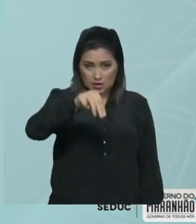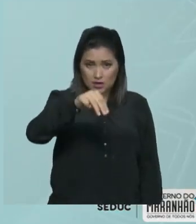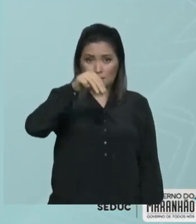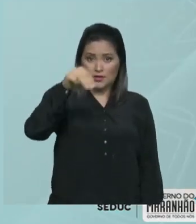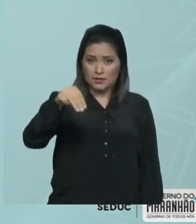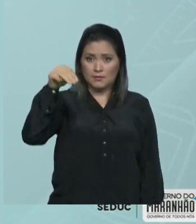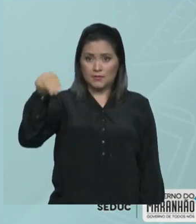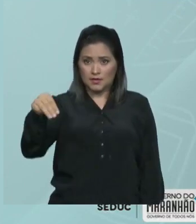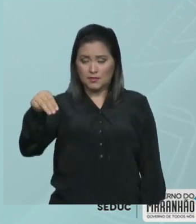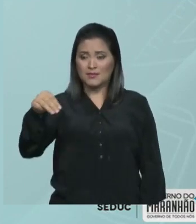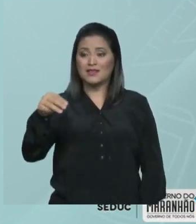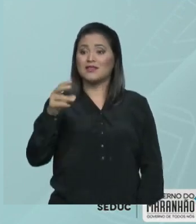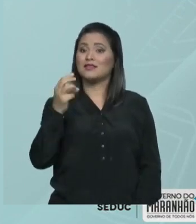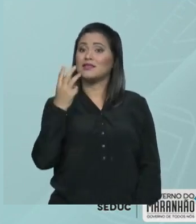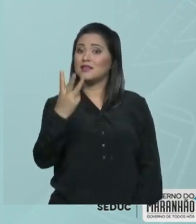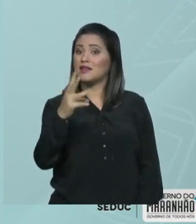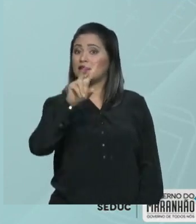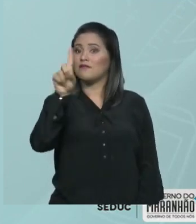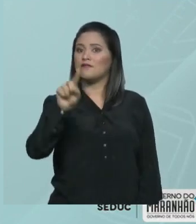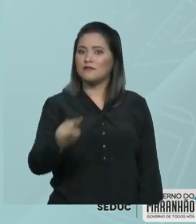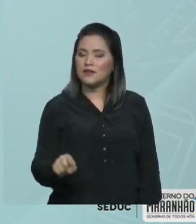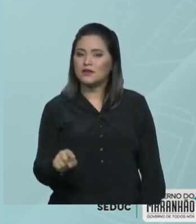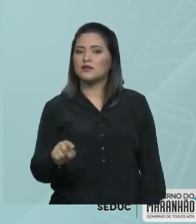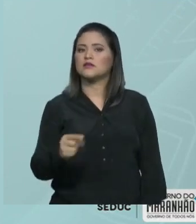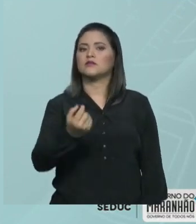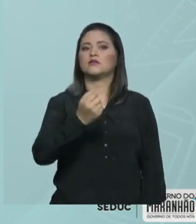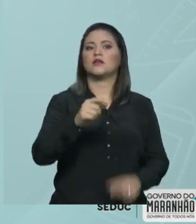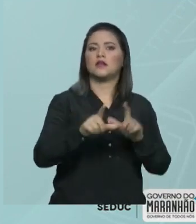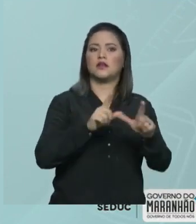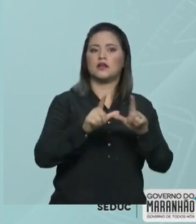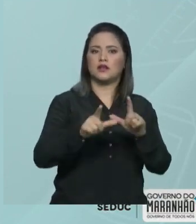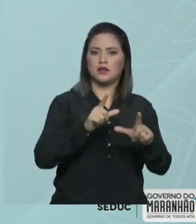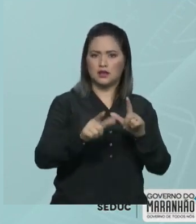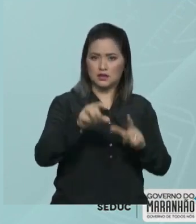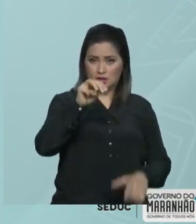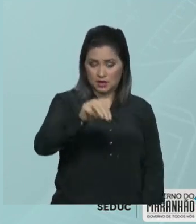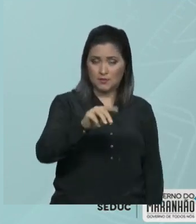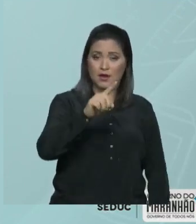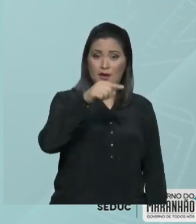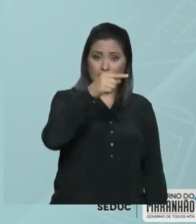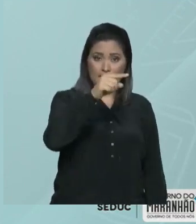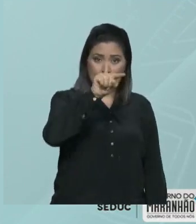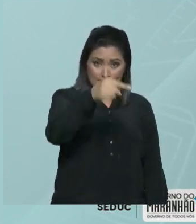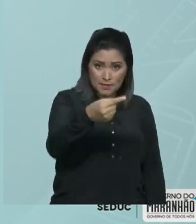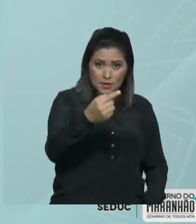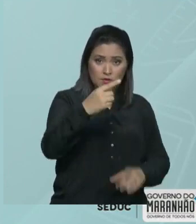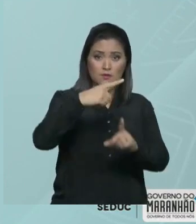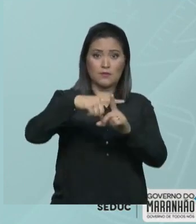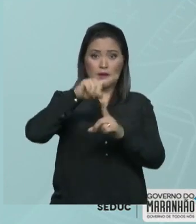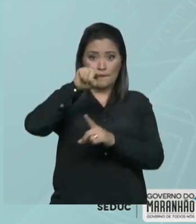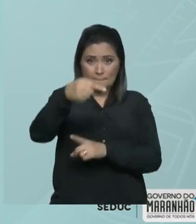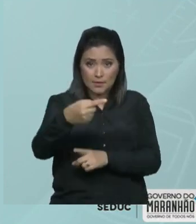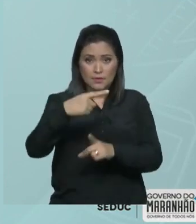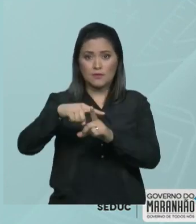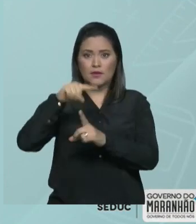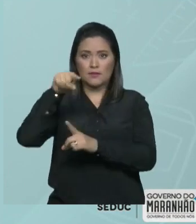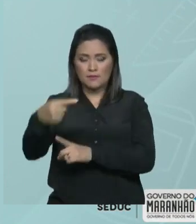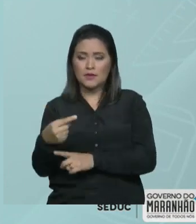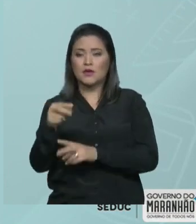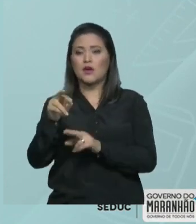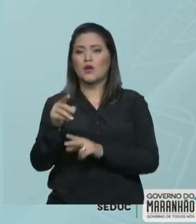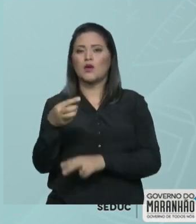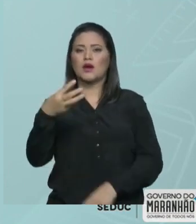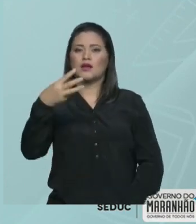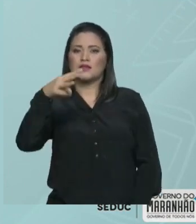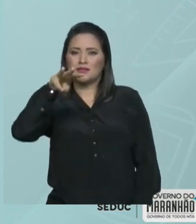algarismo M. O M vale mil. Logo, vou ter mil mais mil mais mil. E isso vai me dar 3